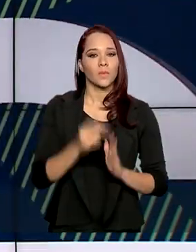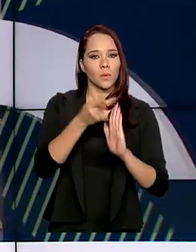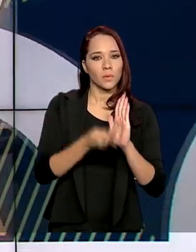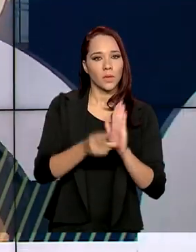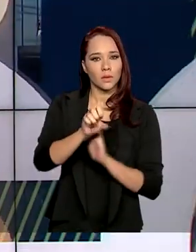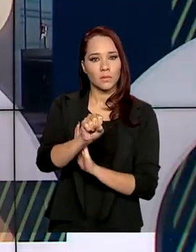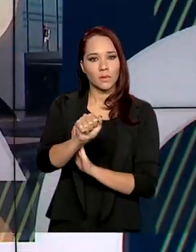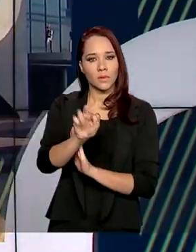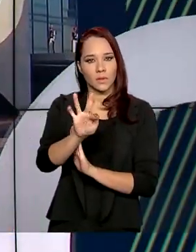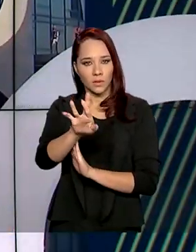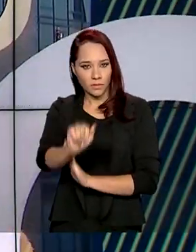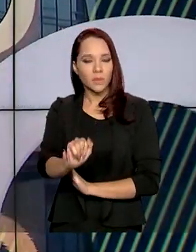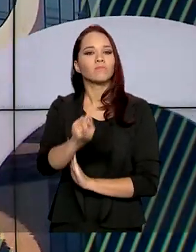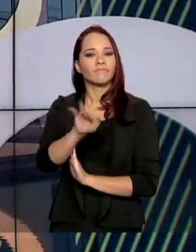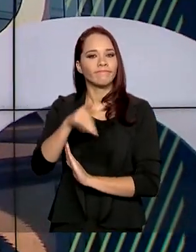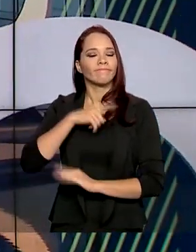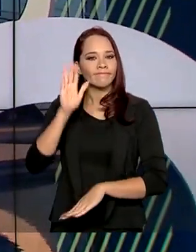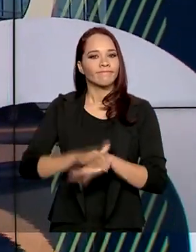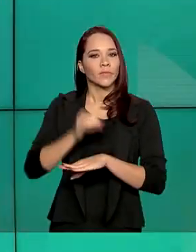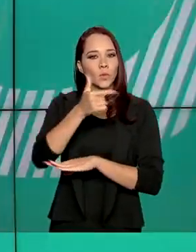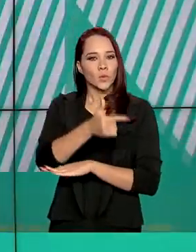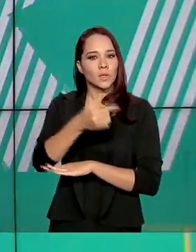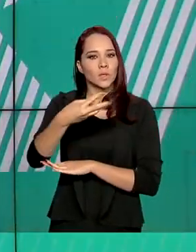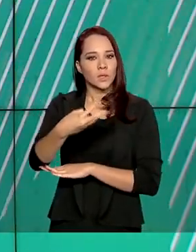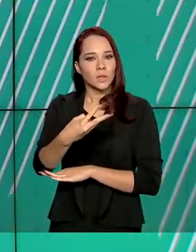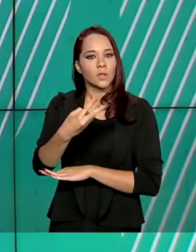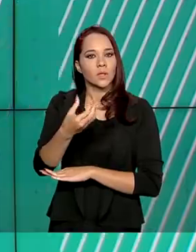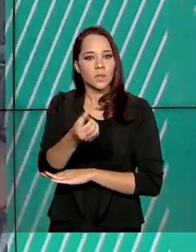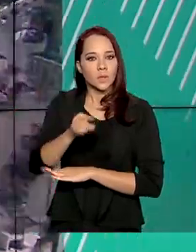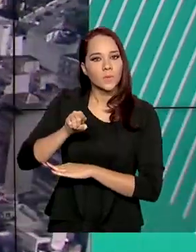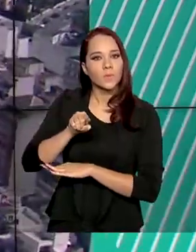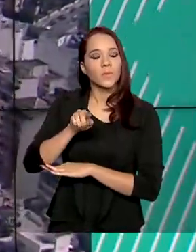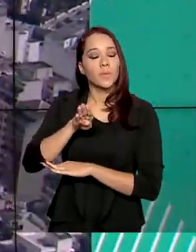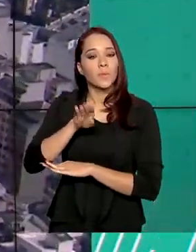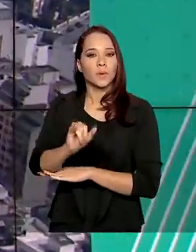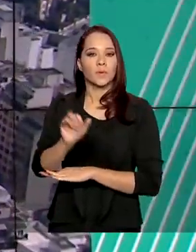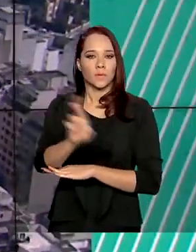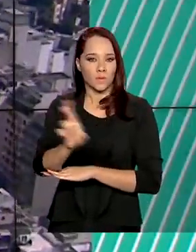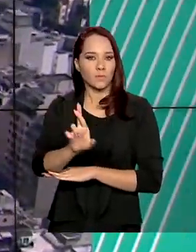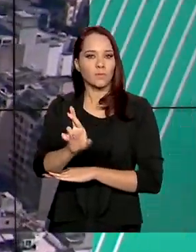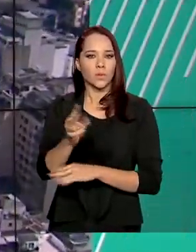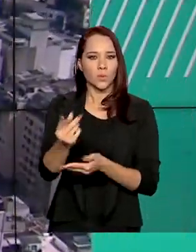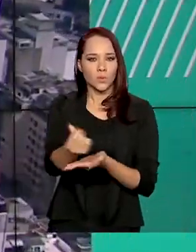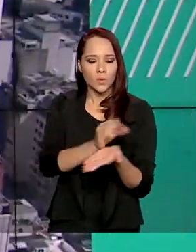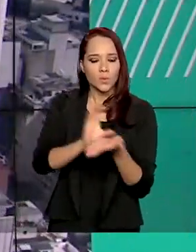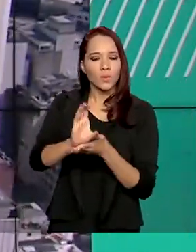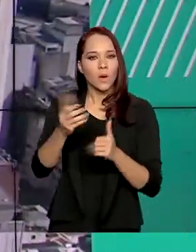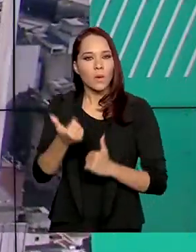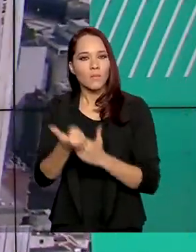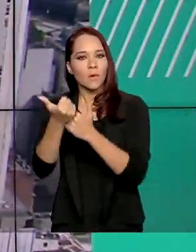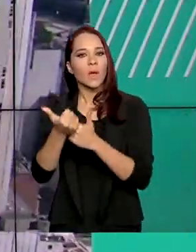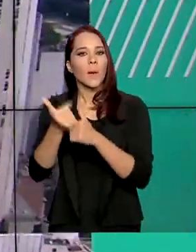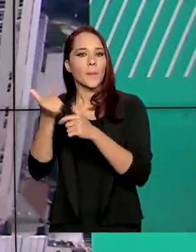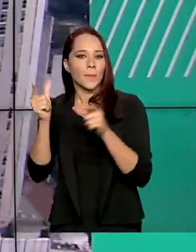Safra vai contar com mais de 236 bilhões de reais. Os recursos vão apoiar pequenos,